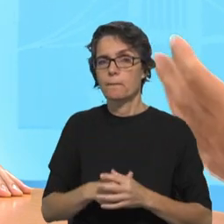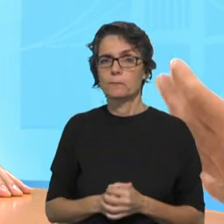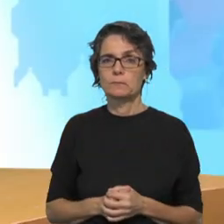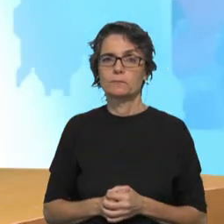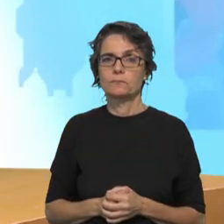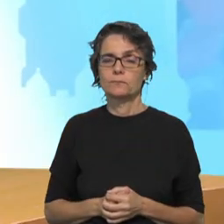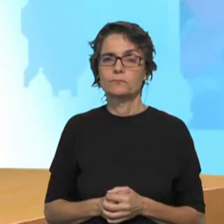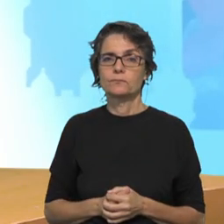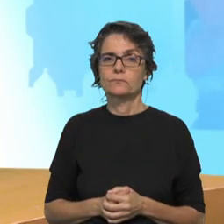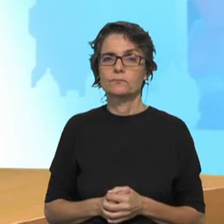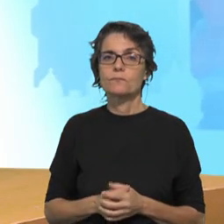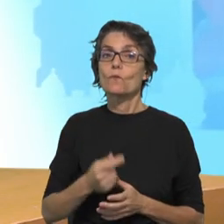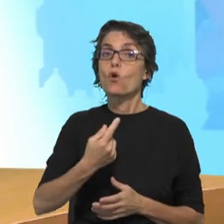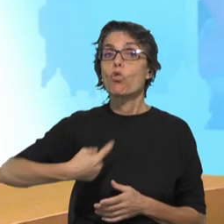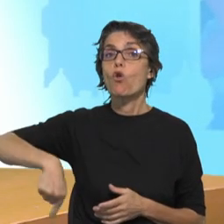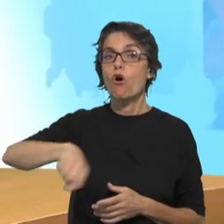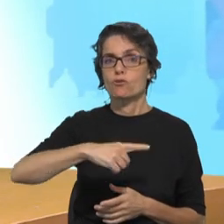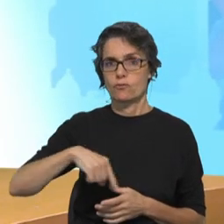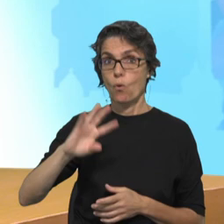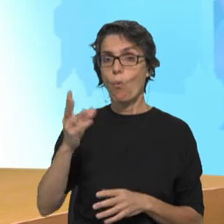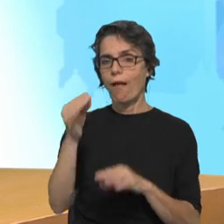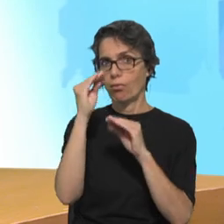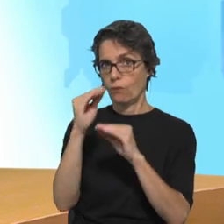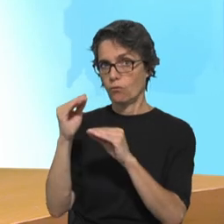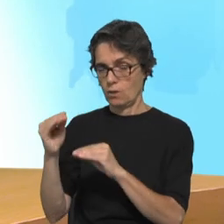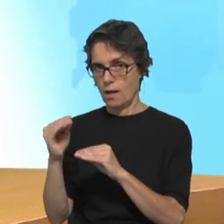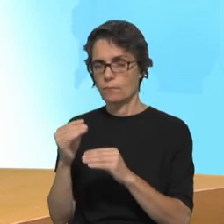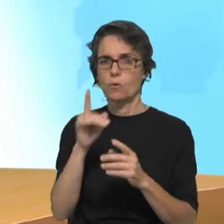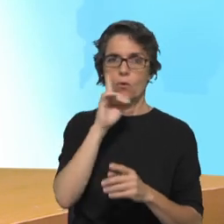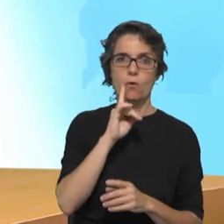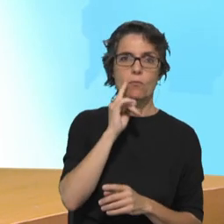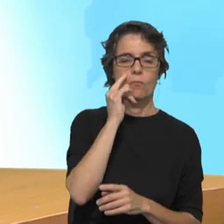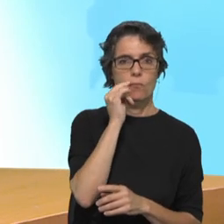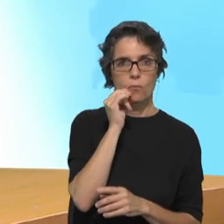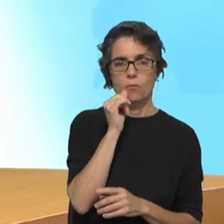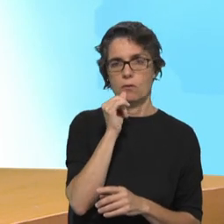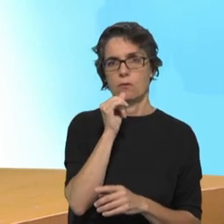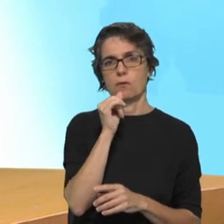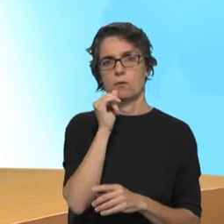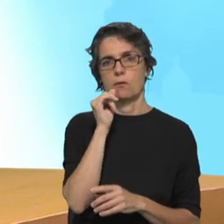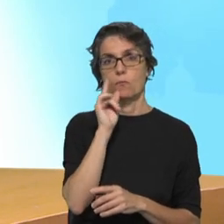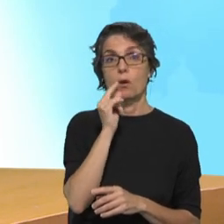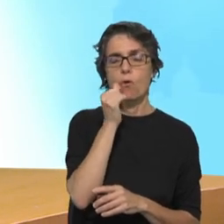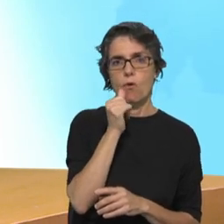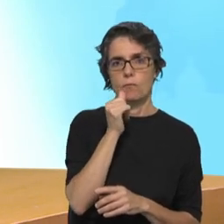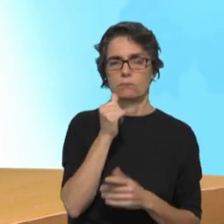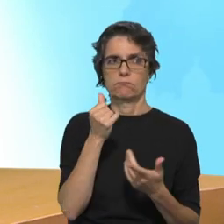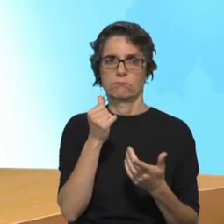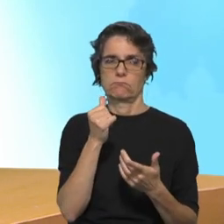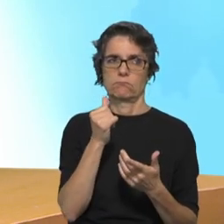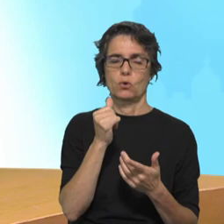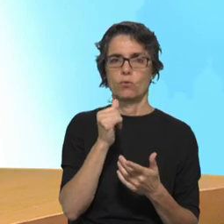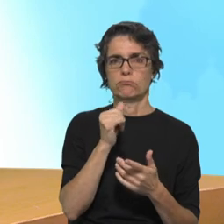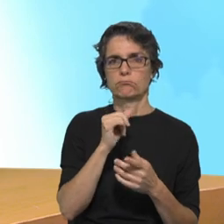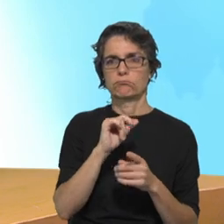educativo, nós temos que falar das identidades como um processo em desenvolvimento. Não podemos